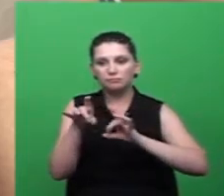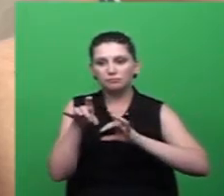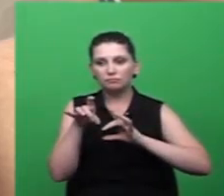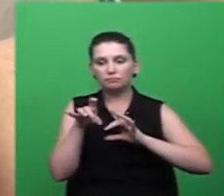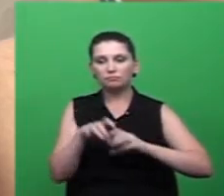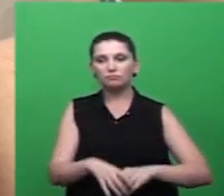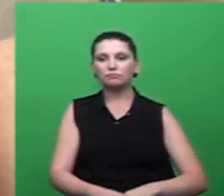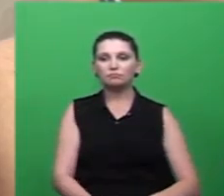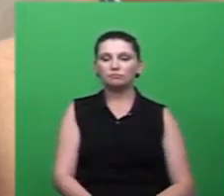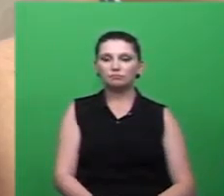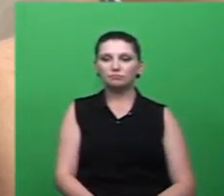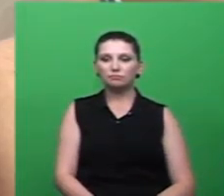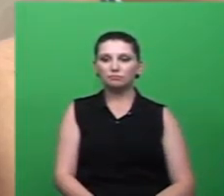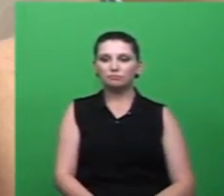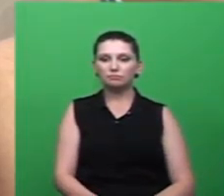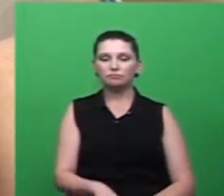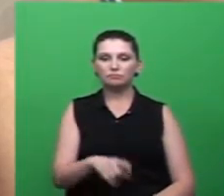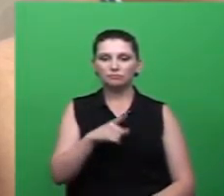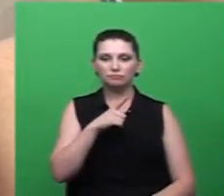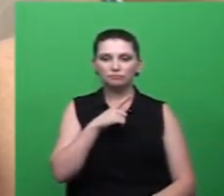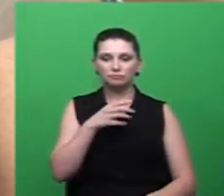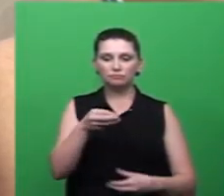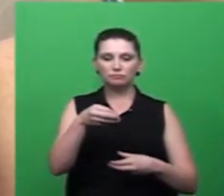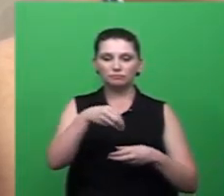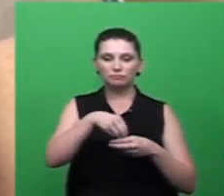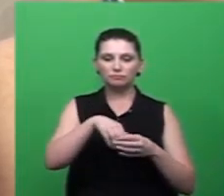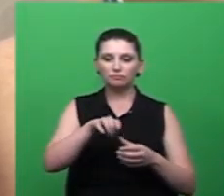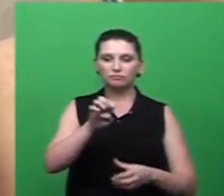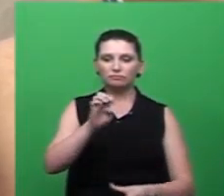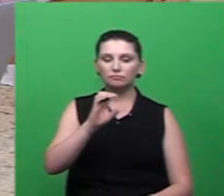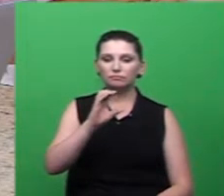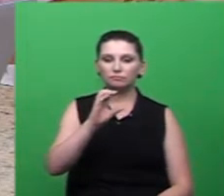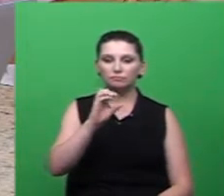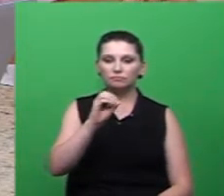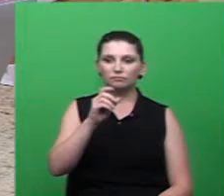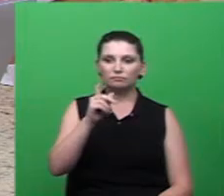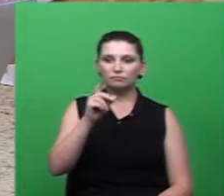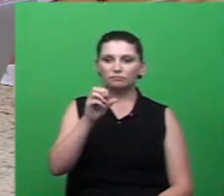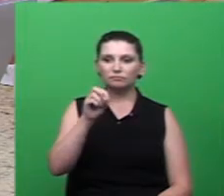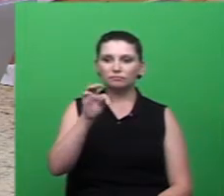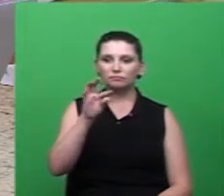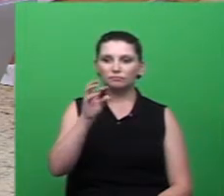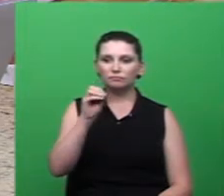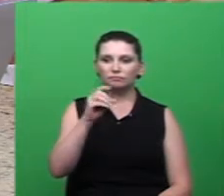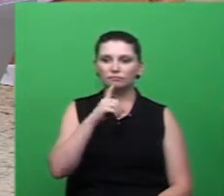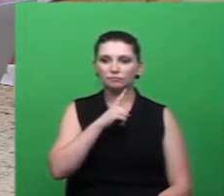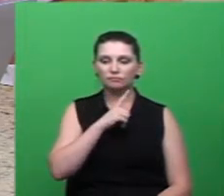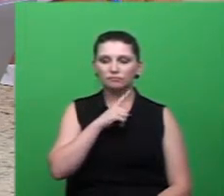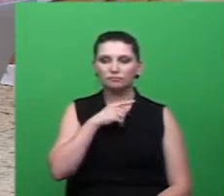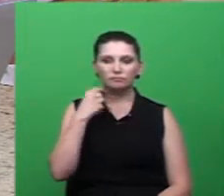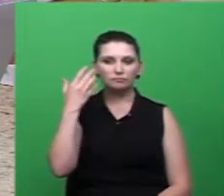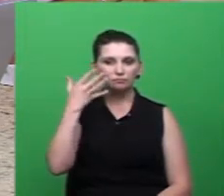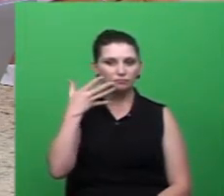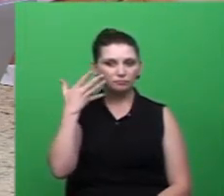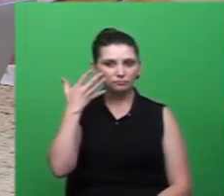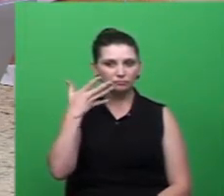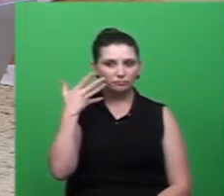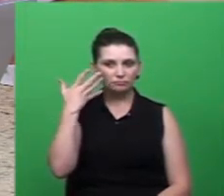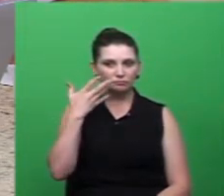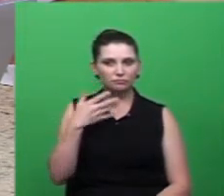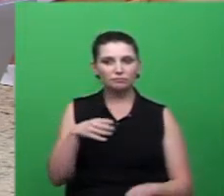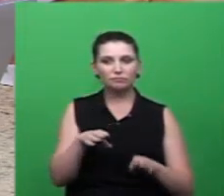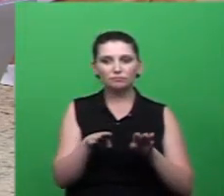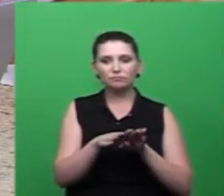dentro do ecoponto feito dentro das palestras de defesa civil como também da própria